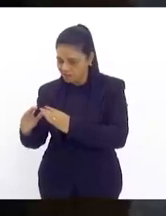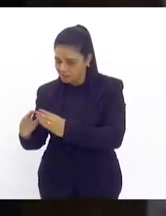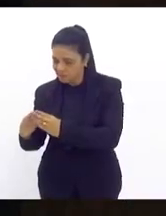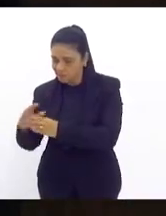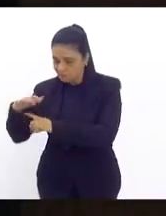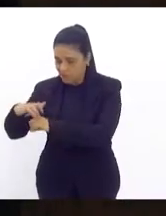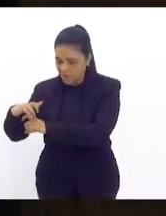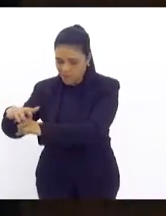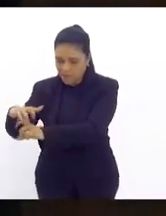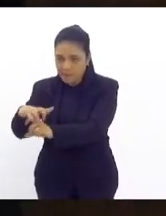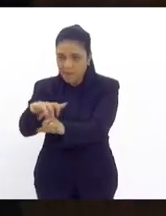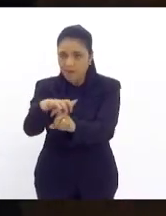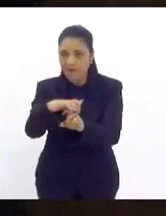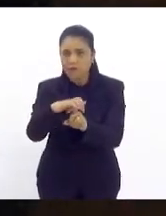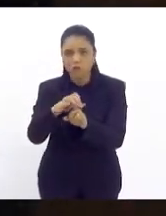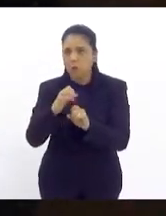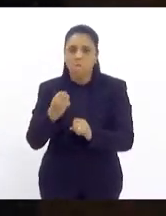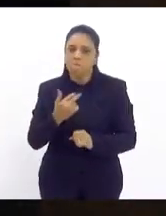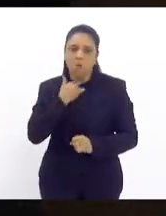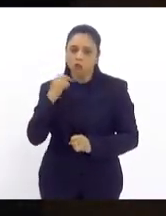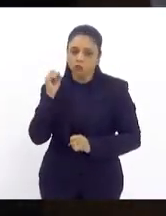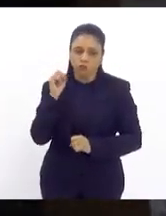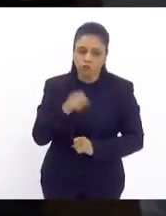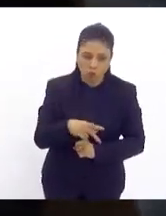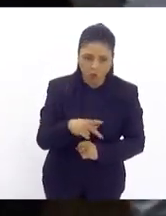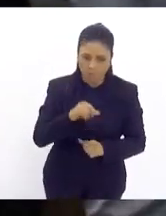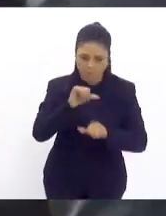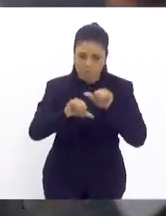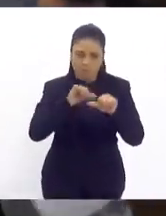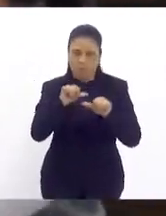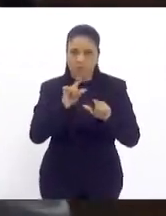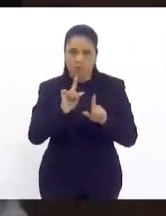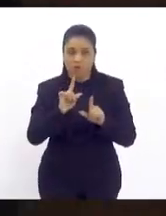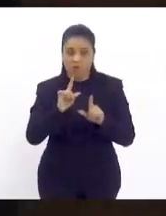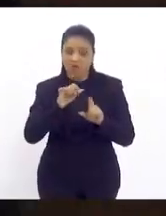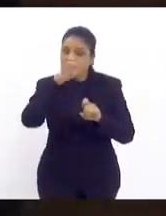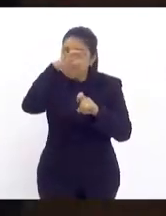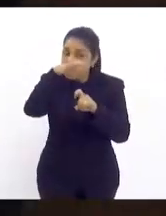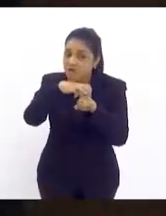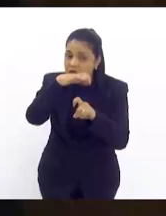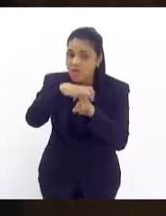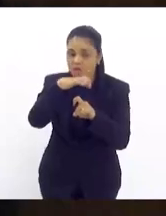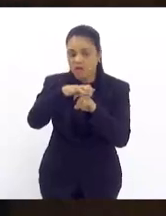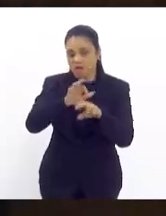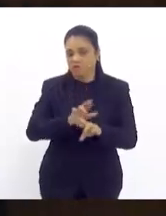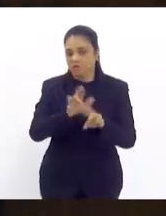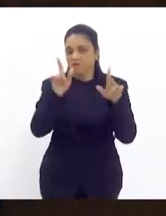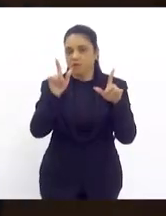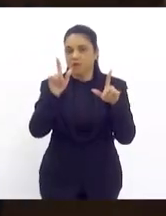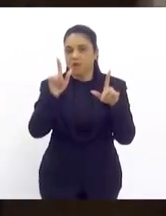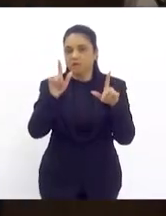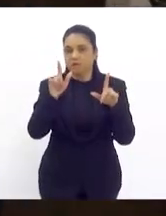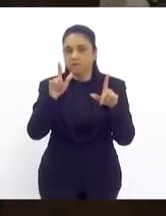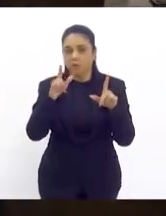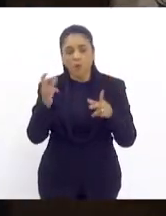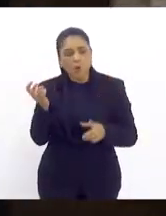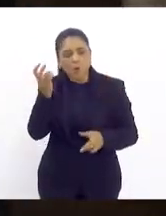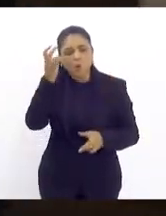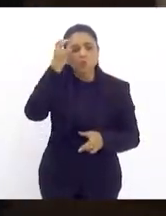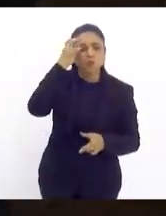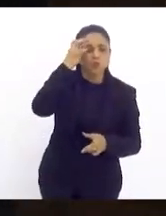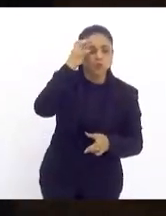se virar shopping, perde a característica, eu não quero ir para o shopping, eu quero ir para a feira, eu quero ir para a feira de São Cristóvão, eu quero ver a minha cultura,